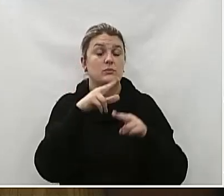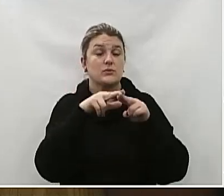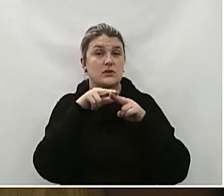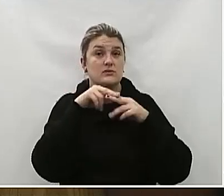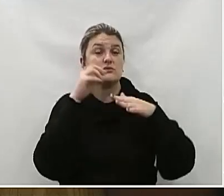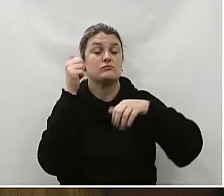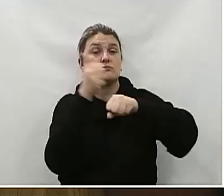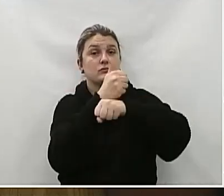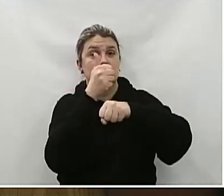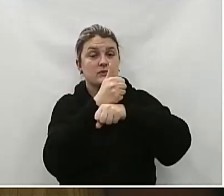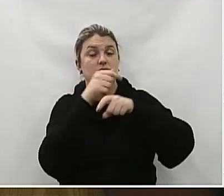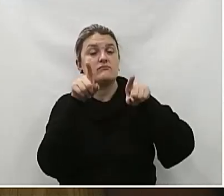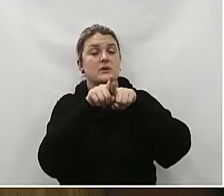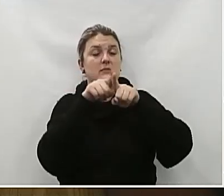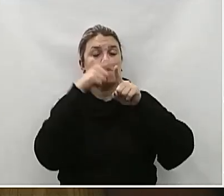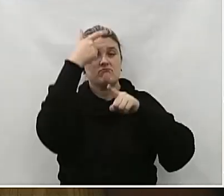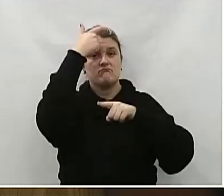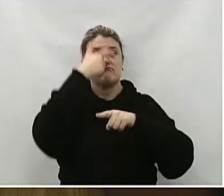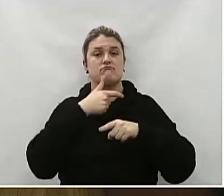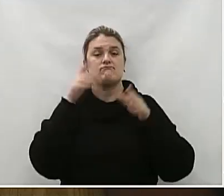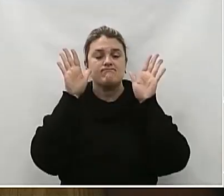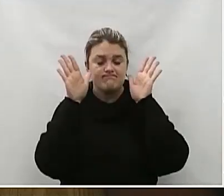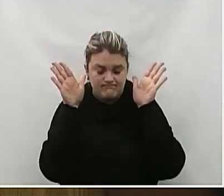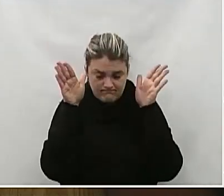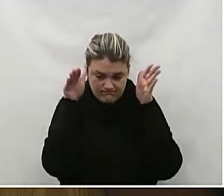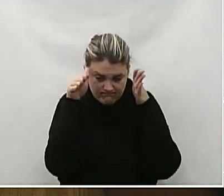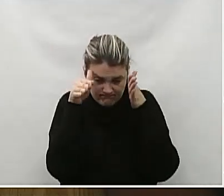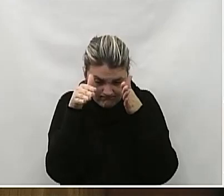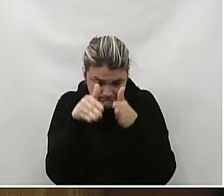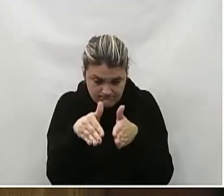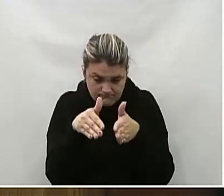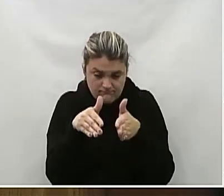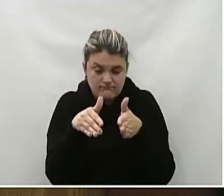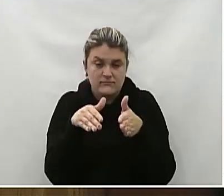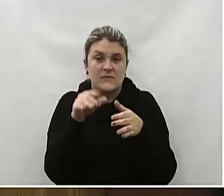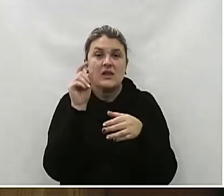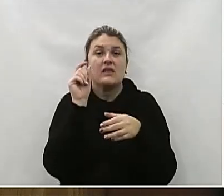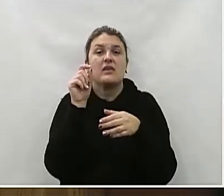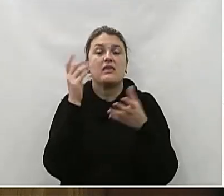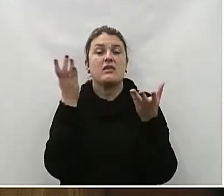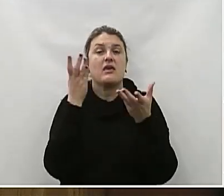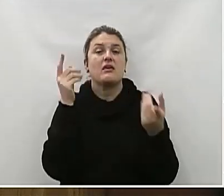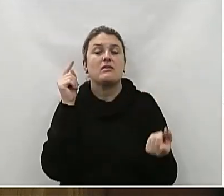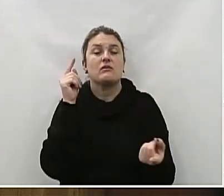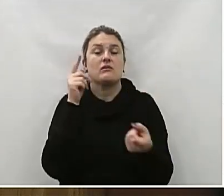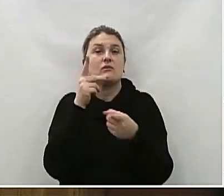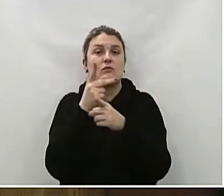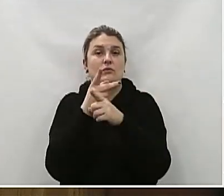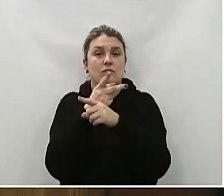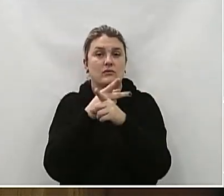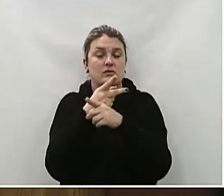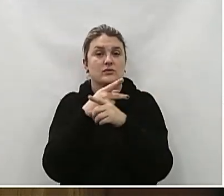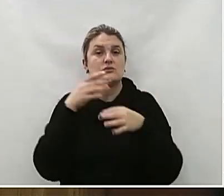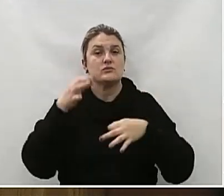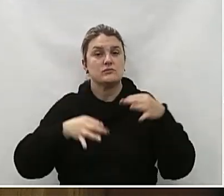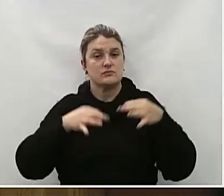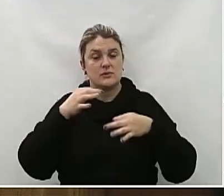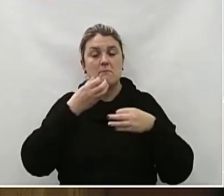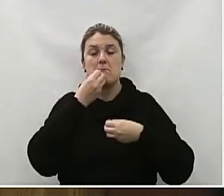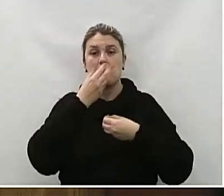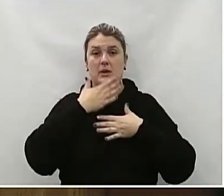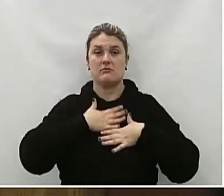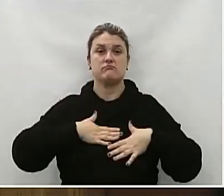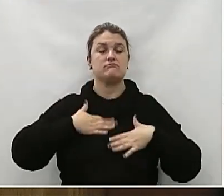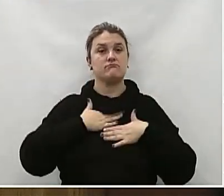dedicação Incansável Que os profissionais De direito Demonstram Em busca Da justiça E do bem-estar Da sociedade Nossa